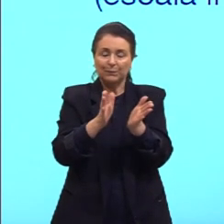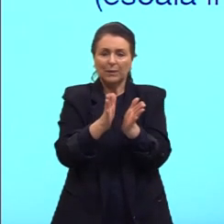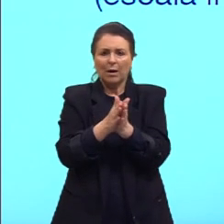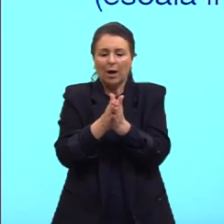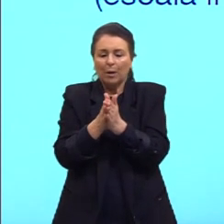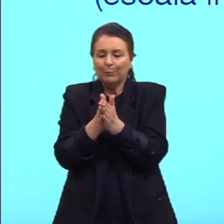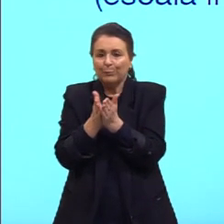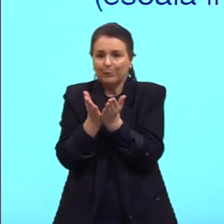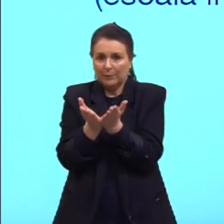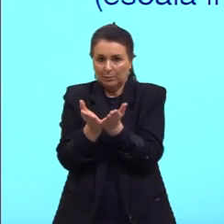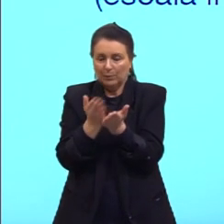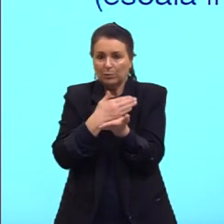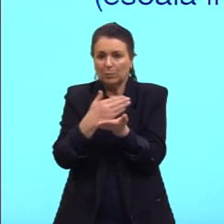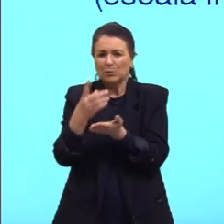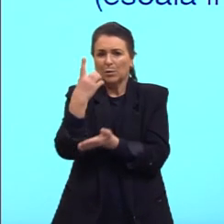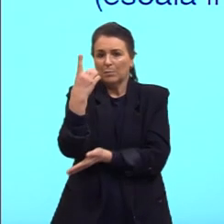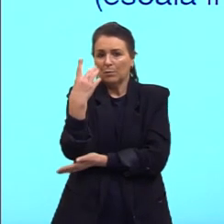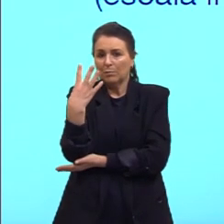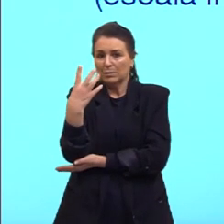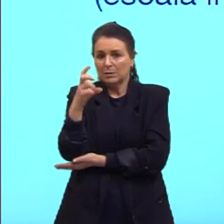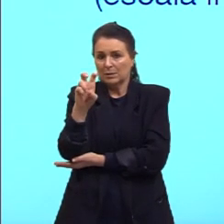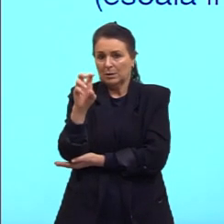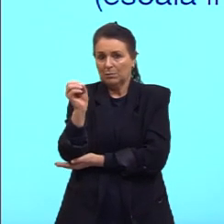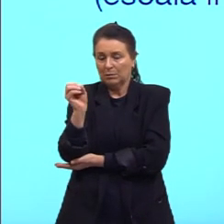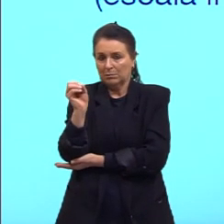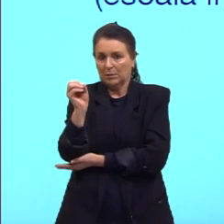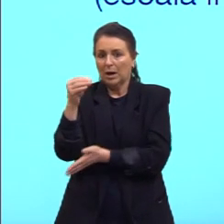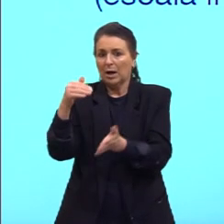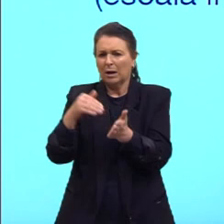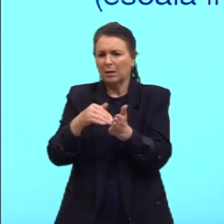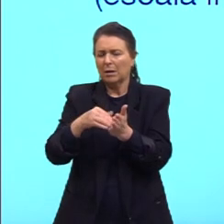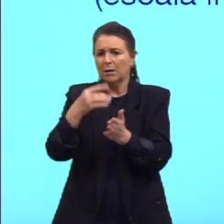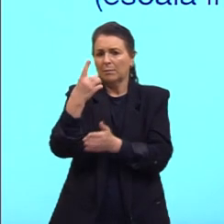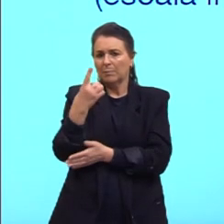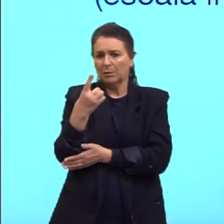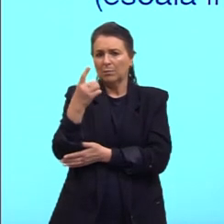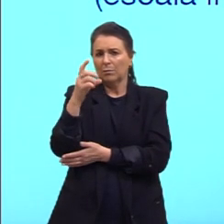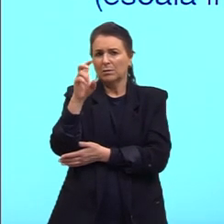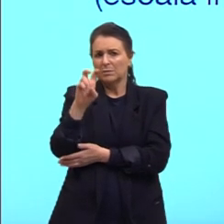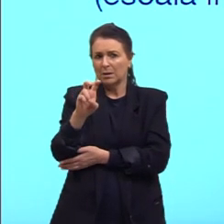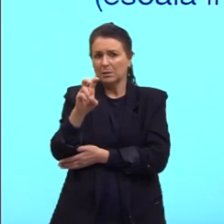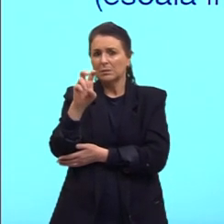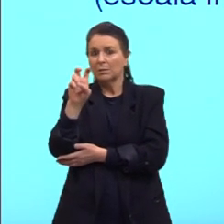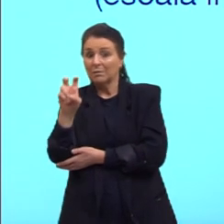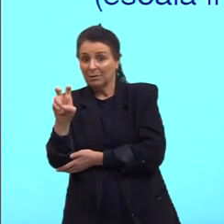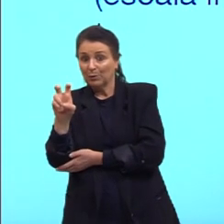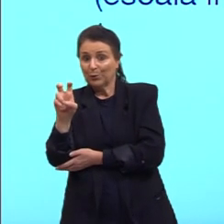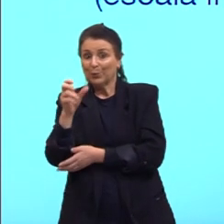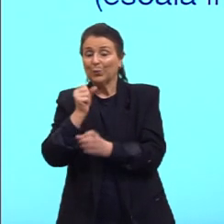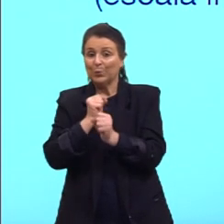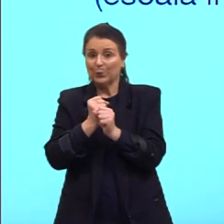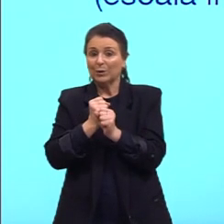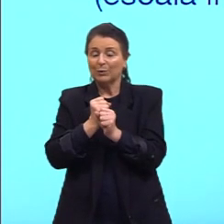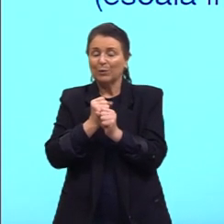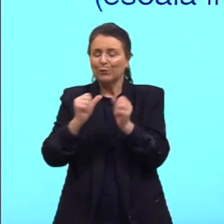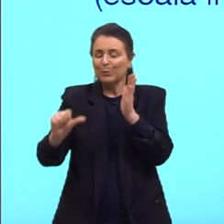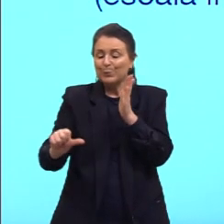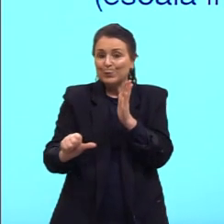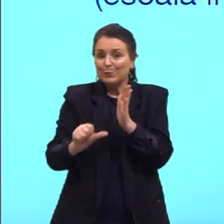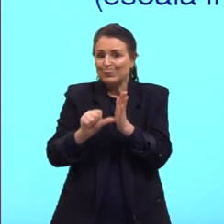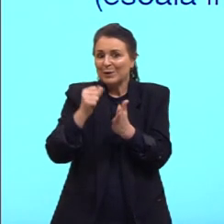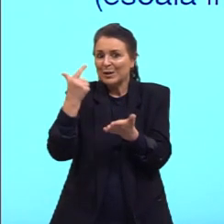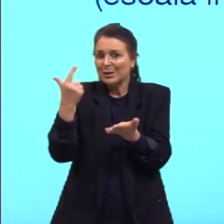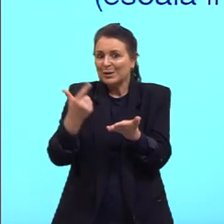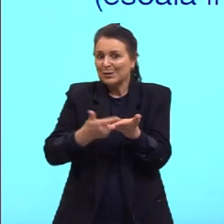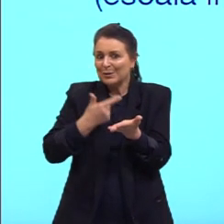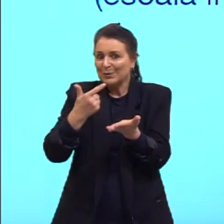1450 e foi finalizado em 1455, foi o primeiro livro que a gente